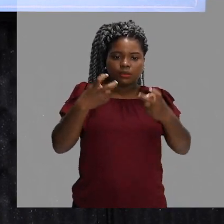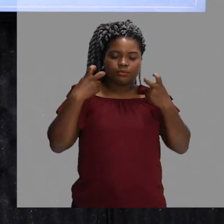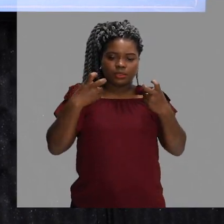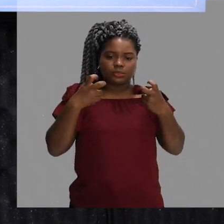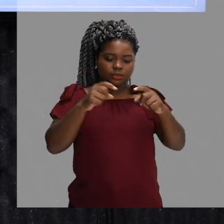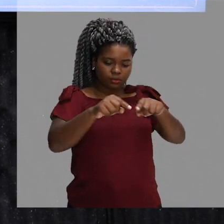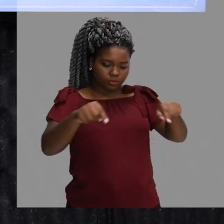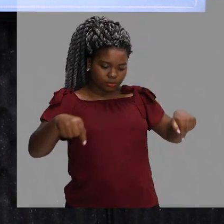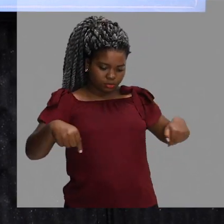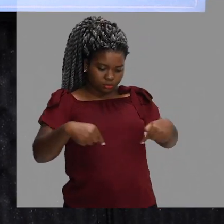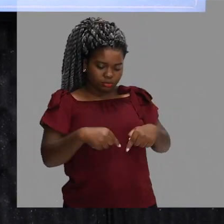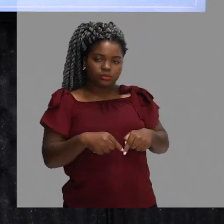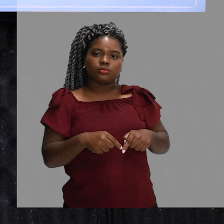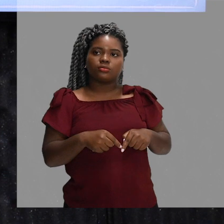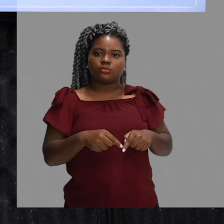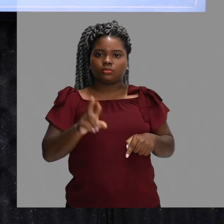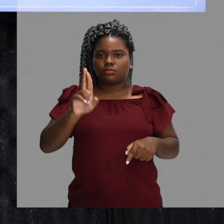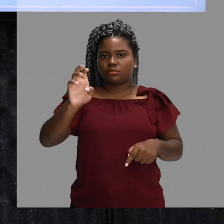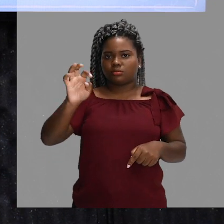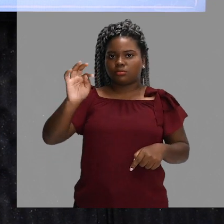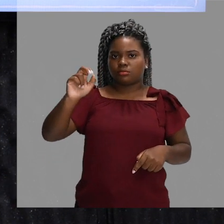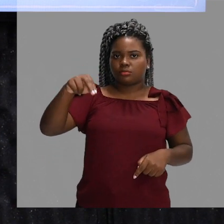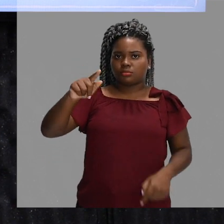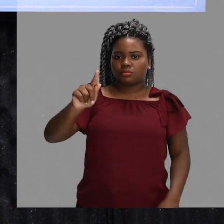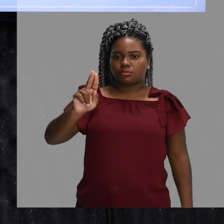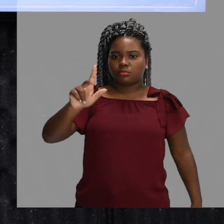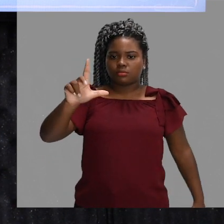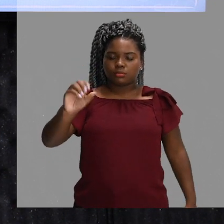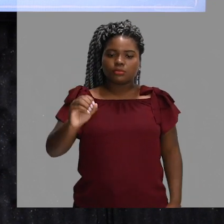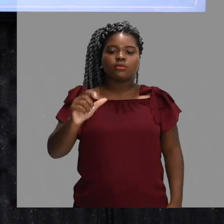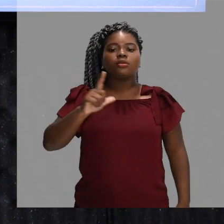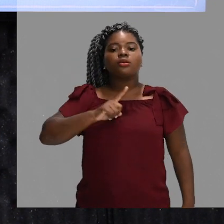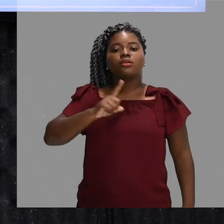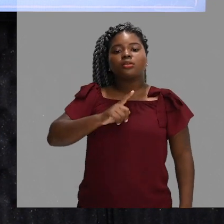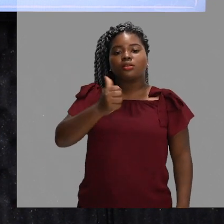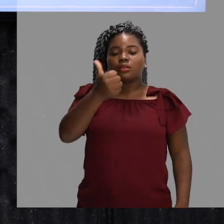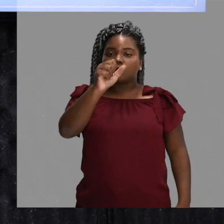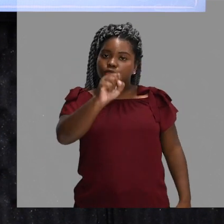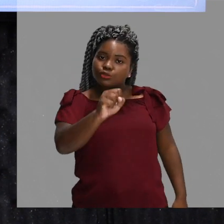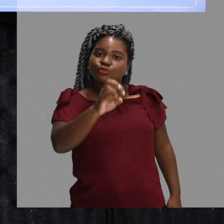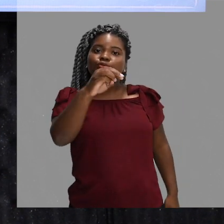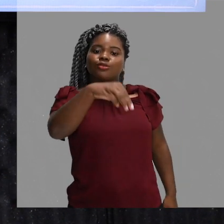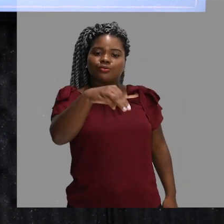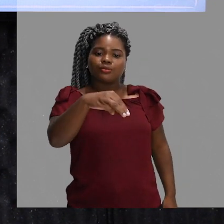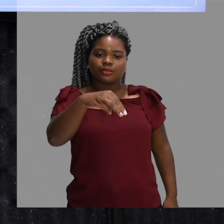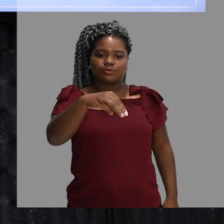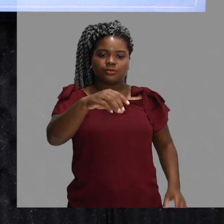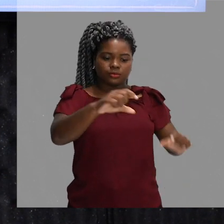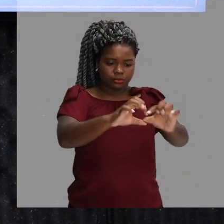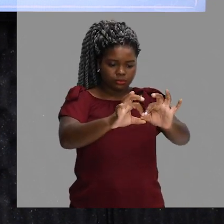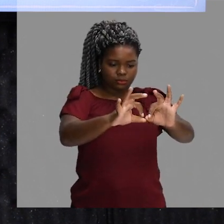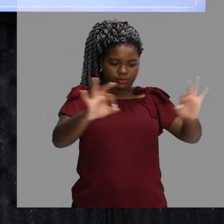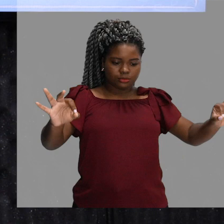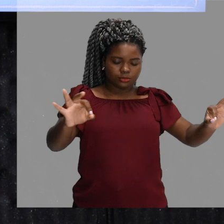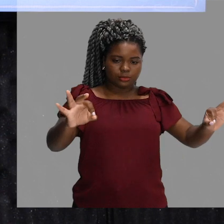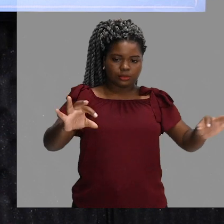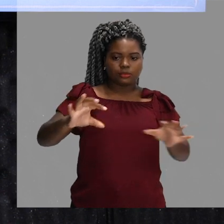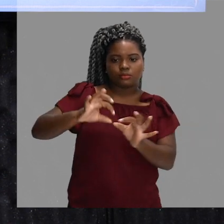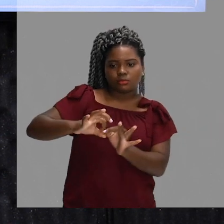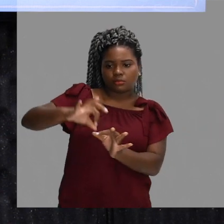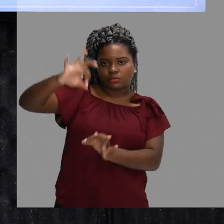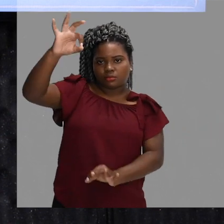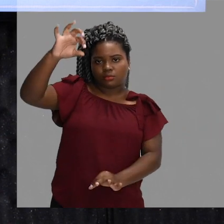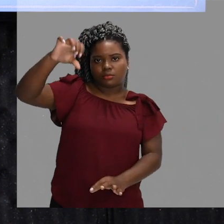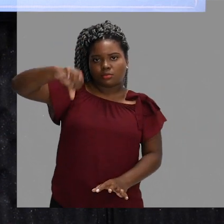ela é um retângulo que mede 18 metros de comprimento por 9 metros de largura. Traça-se uma